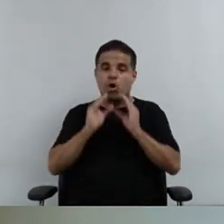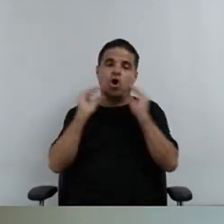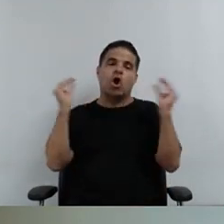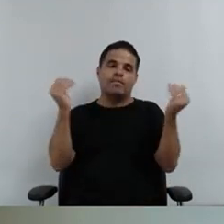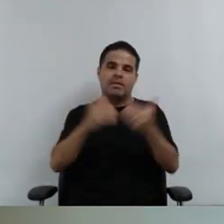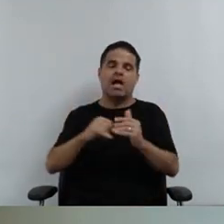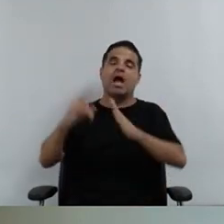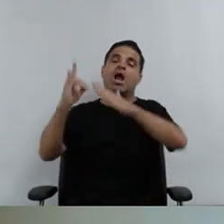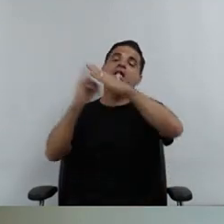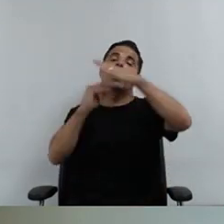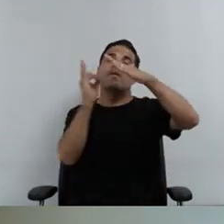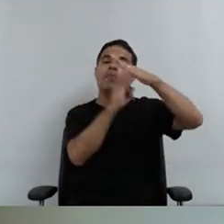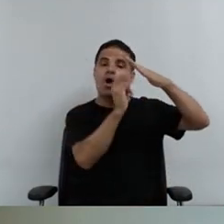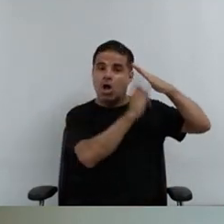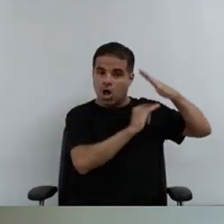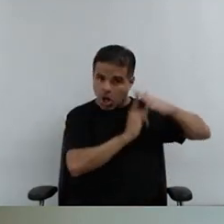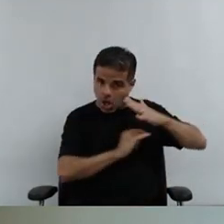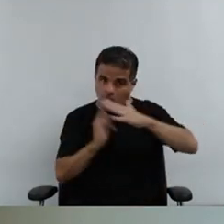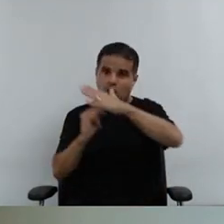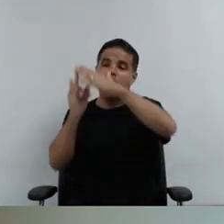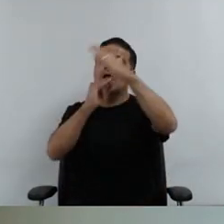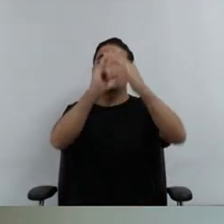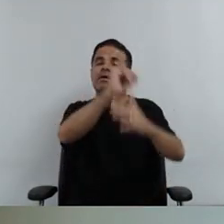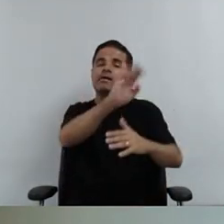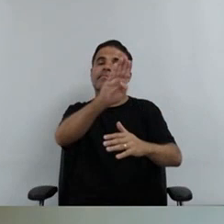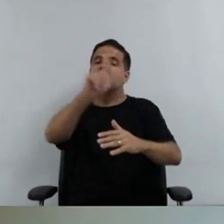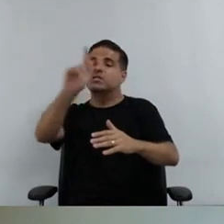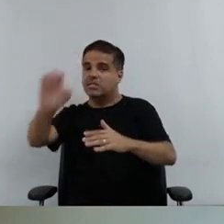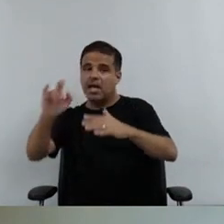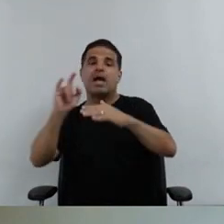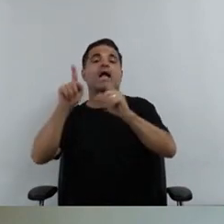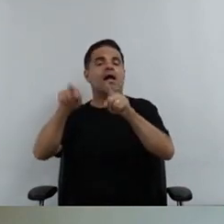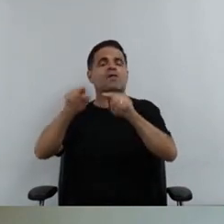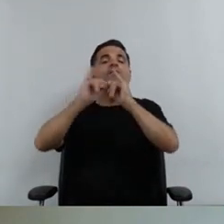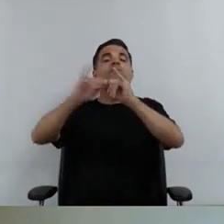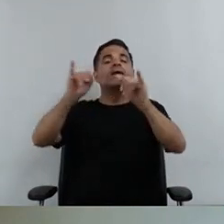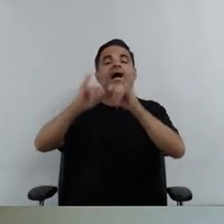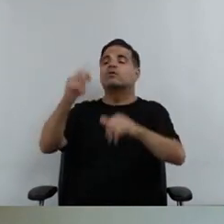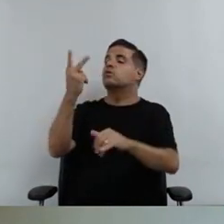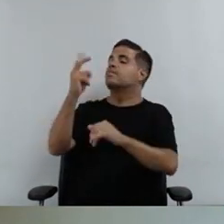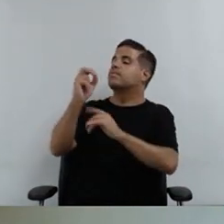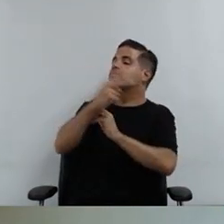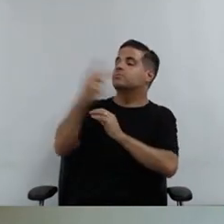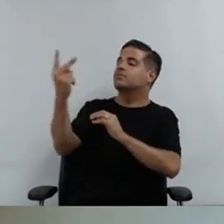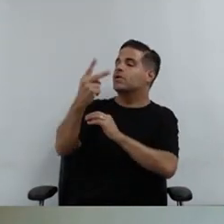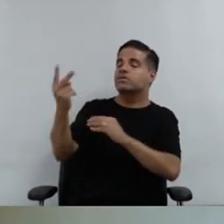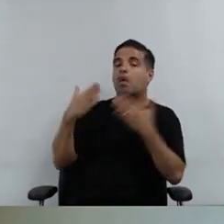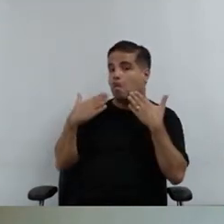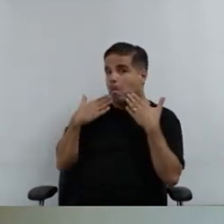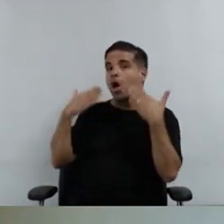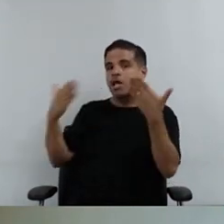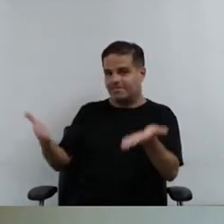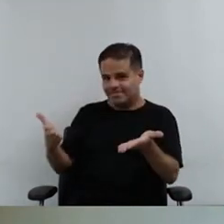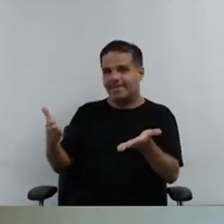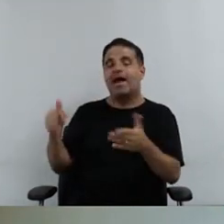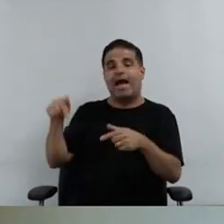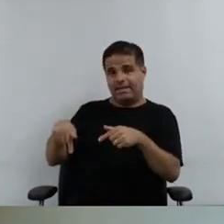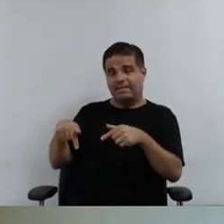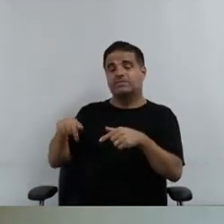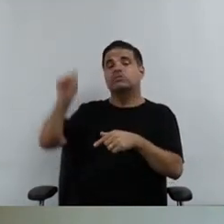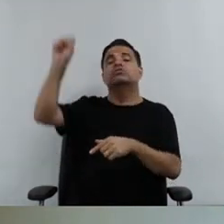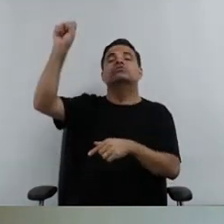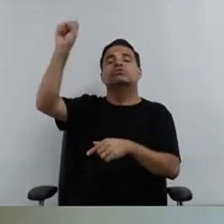quilombolas feito pelo IBGS, é um documento público, foi publicado em 2022, e que retrata que só no